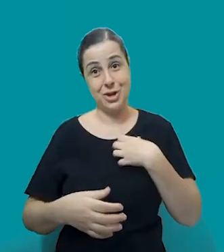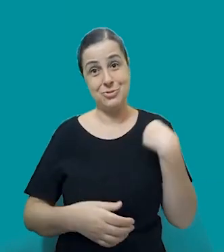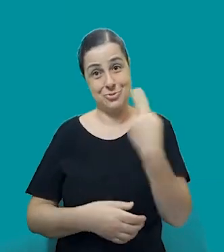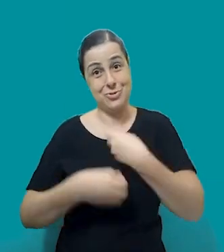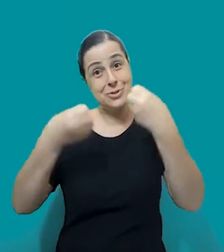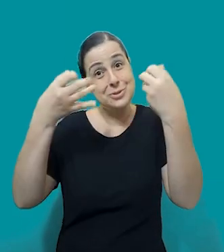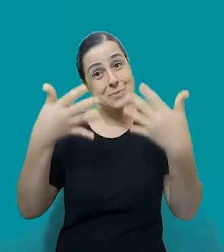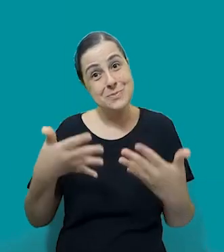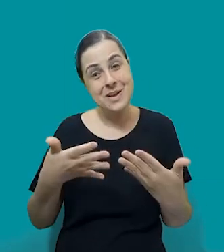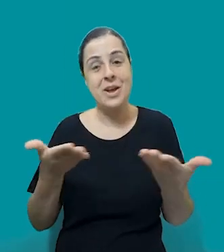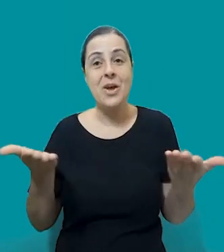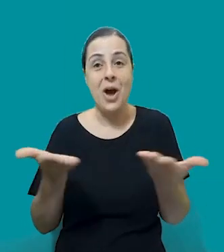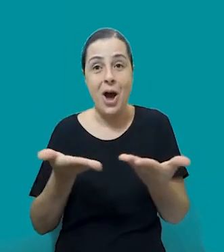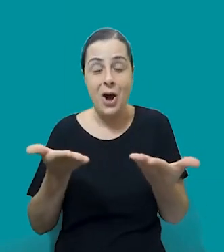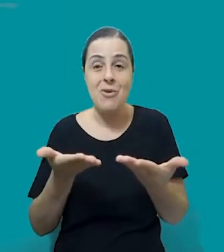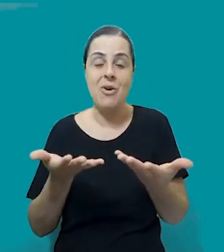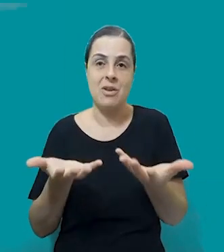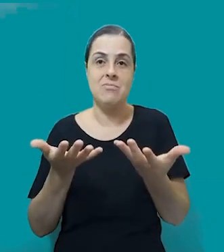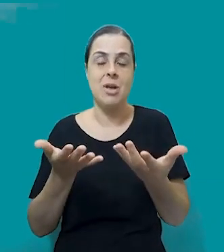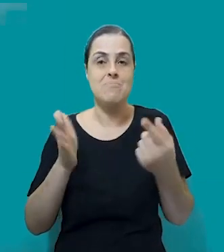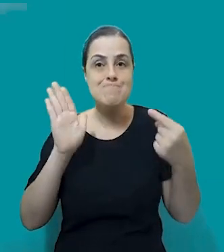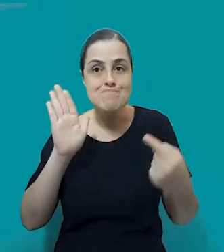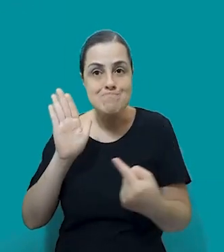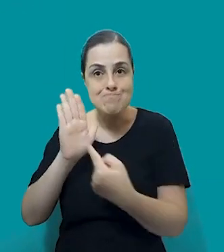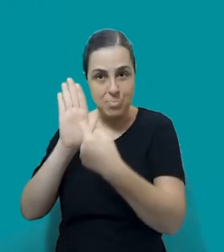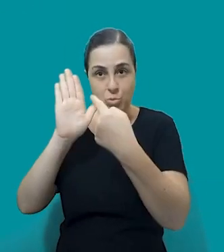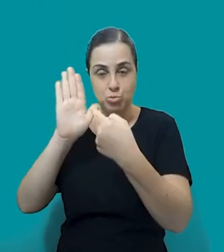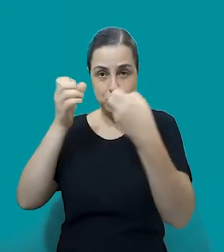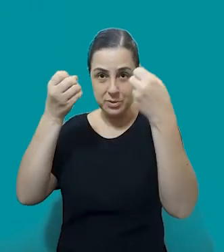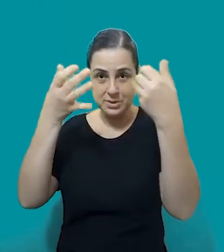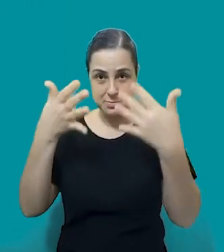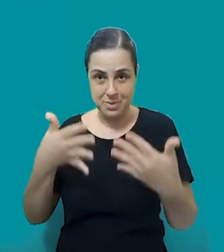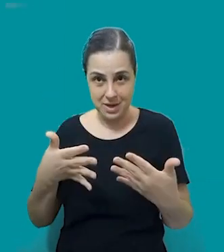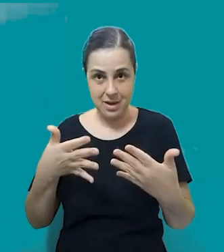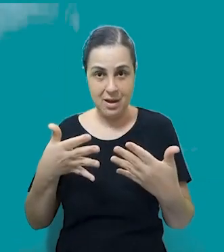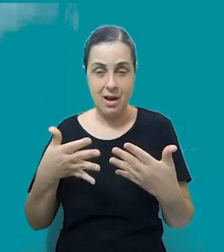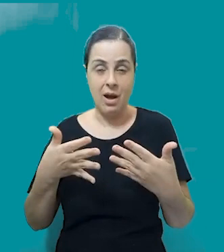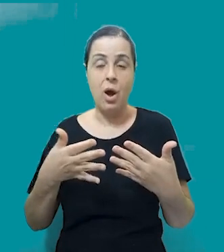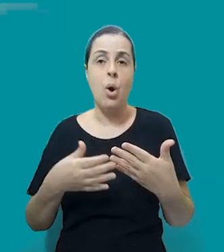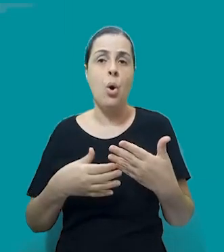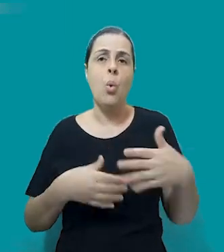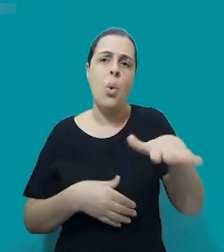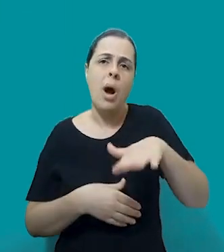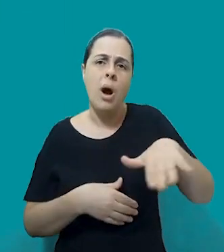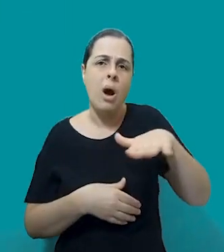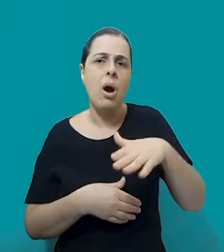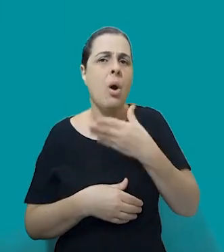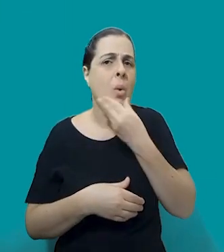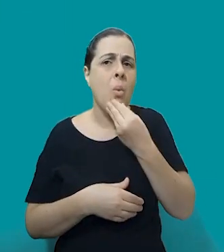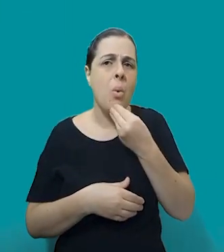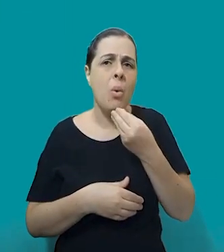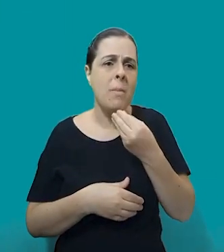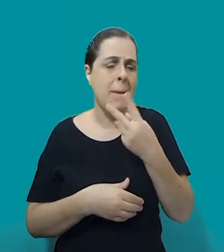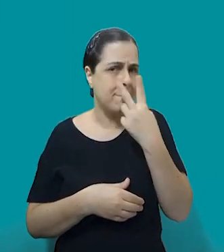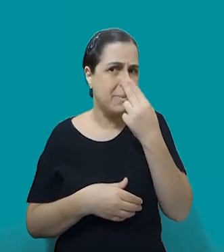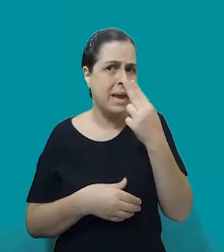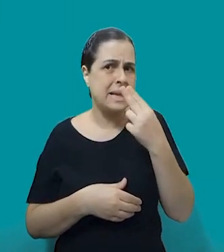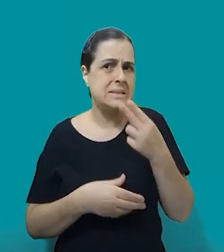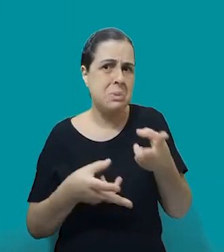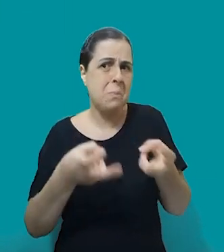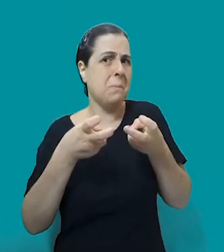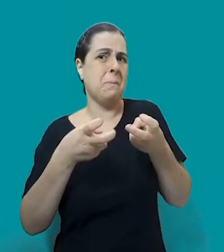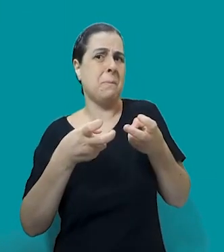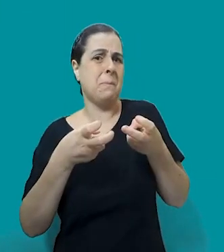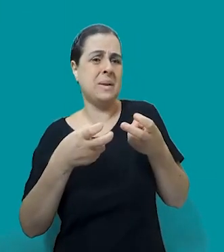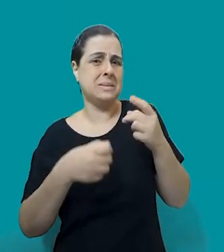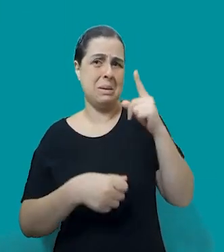Nátaly, queria trazer um ponto que você falou, né? Dessa dificuldade dos homens perceberem, né? Obviamente, por uma questão de como